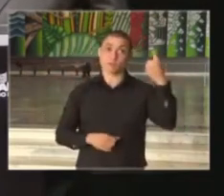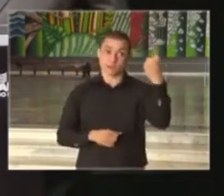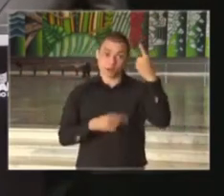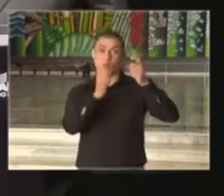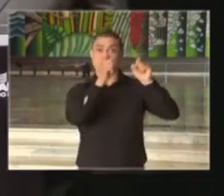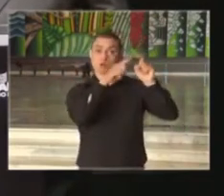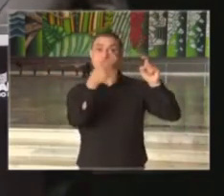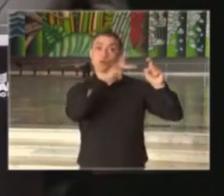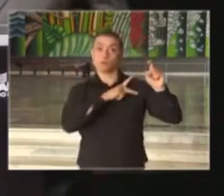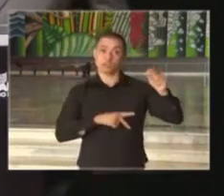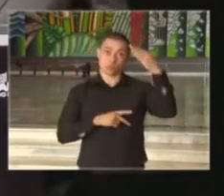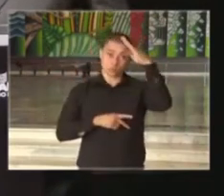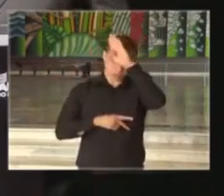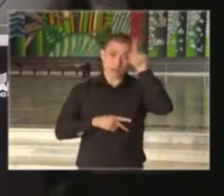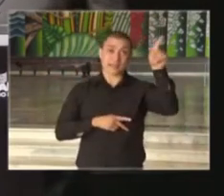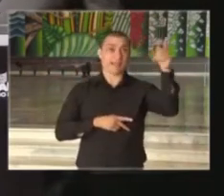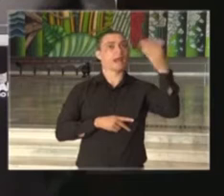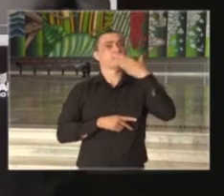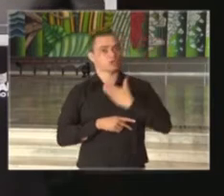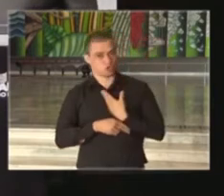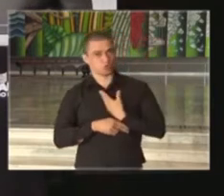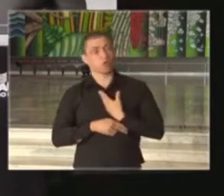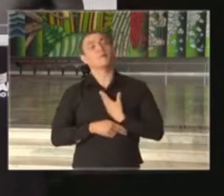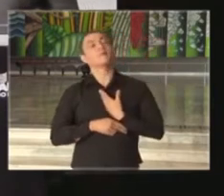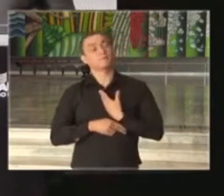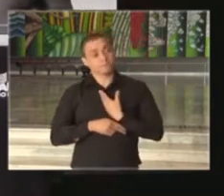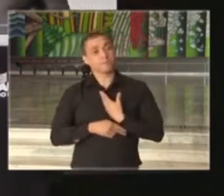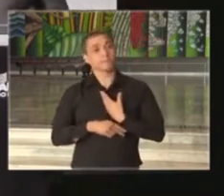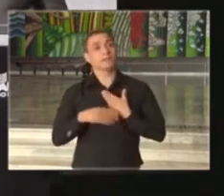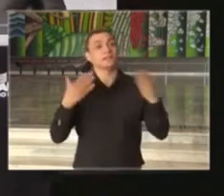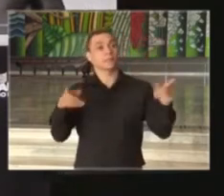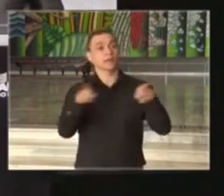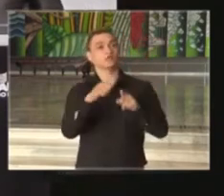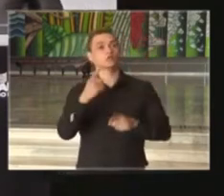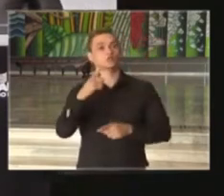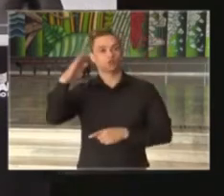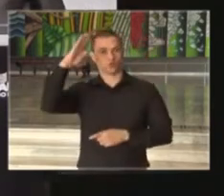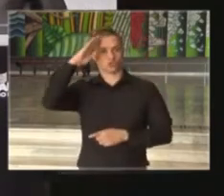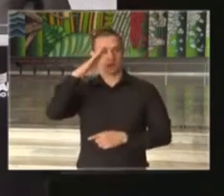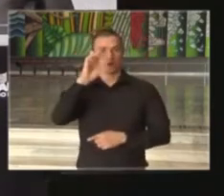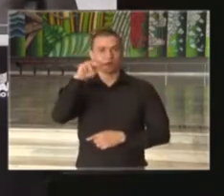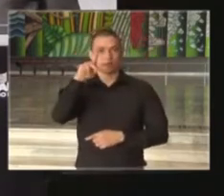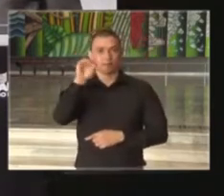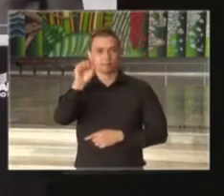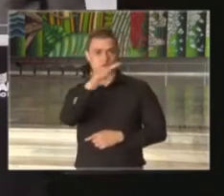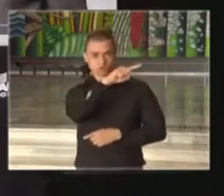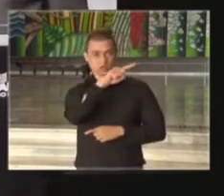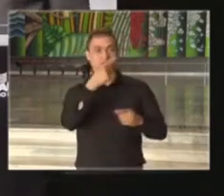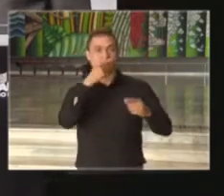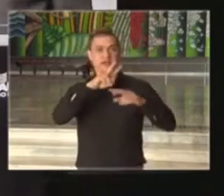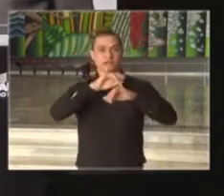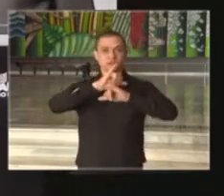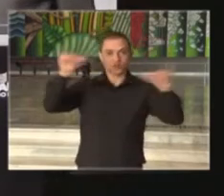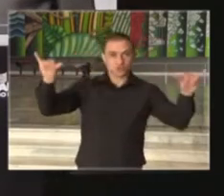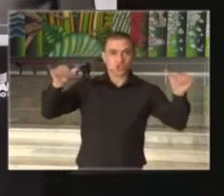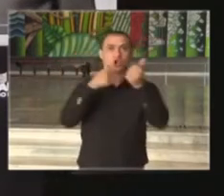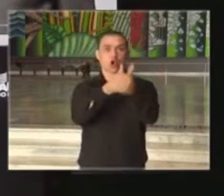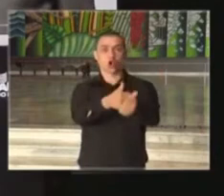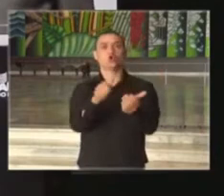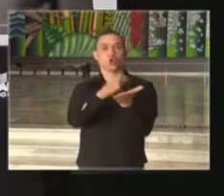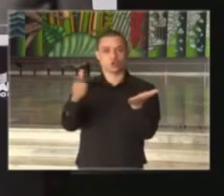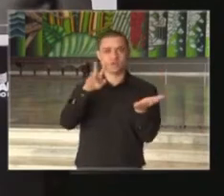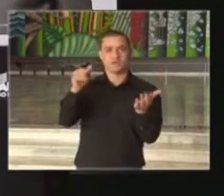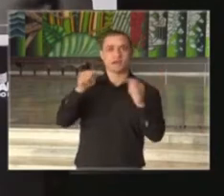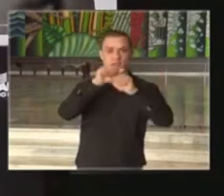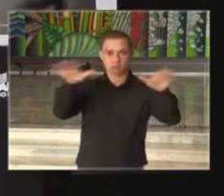Bolsonaro, a pedido da presidência da República e do general Ramos, ela não será transmitida, não será acompanhada por jornalistas.